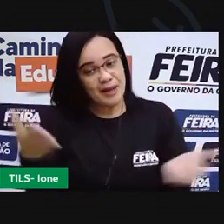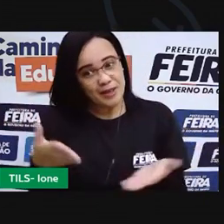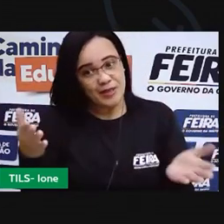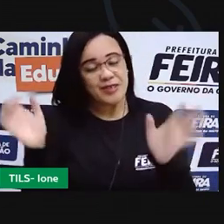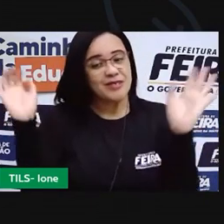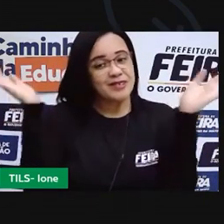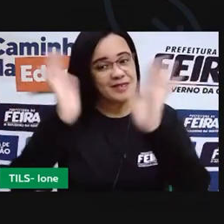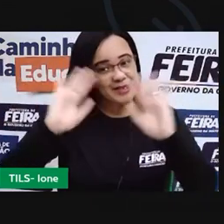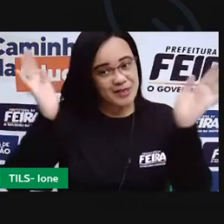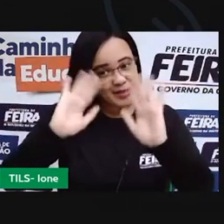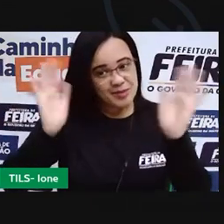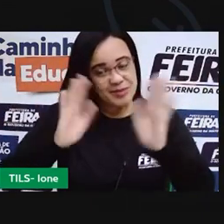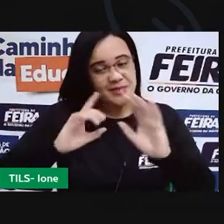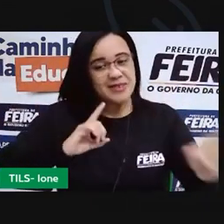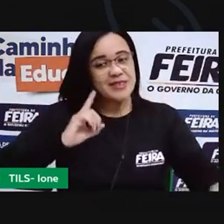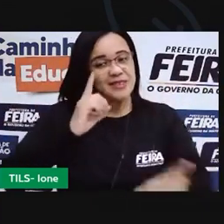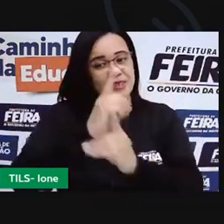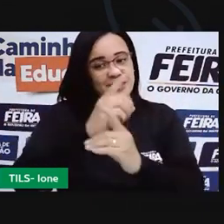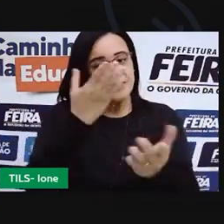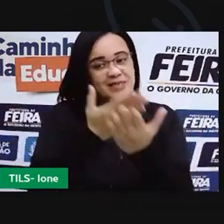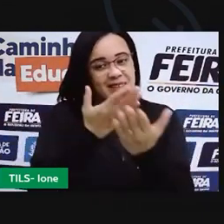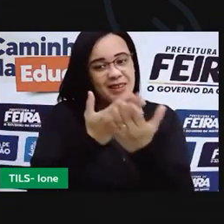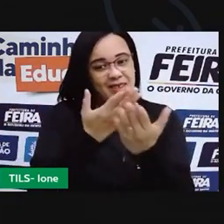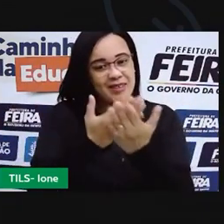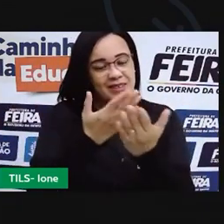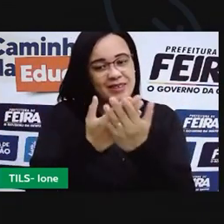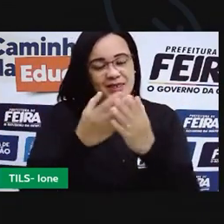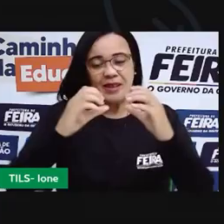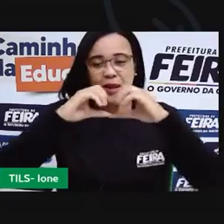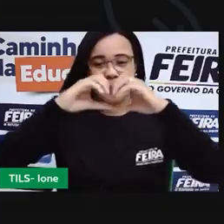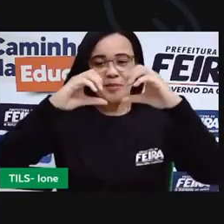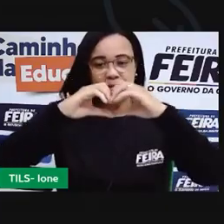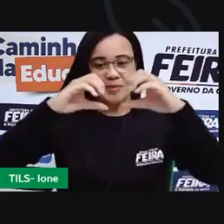beijo grande no seu coração tchau